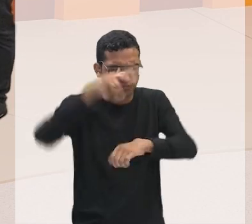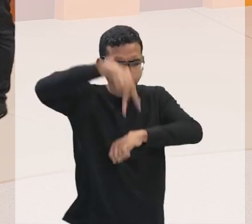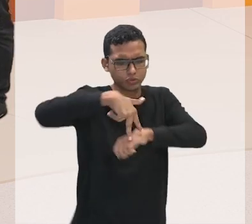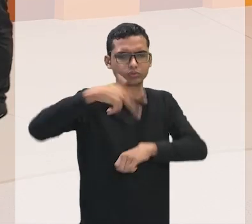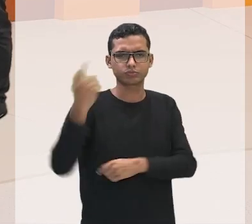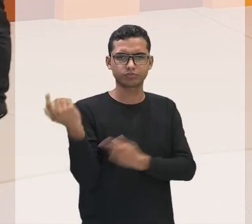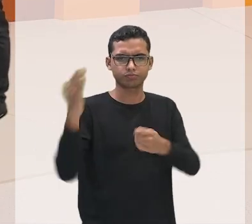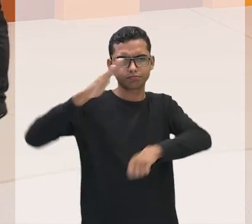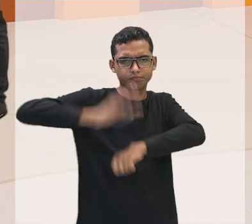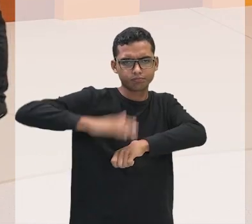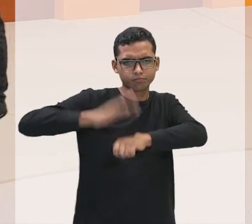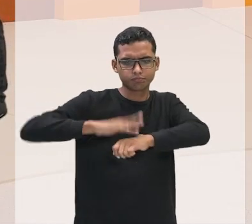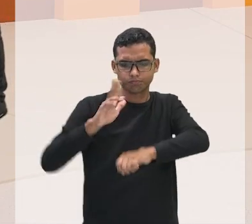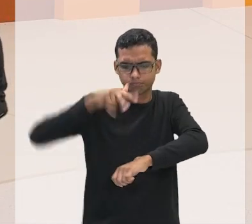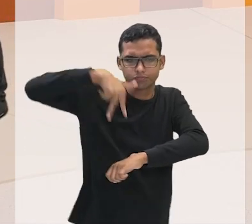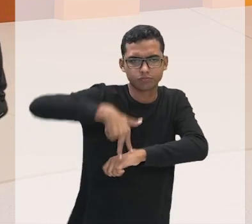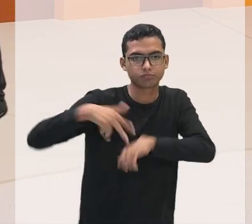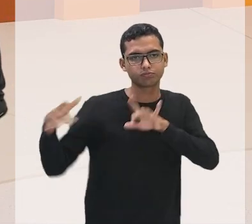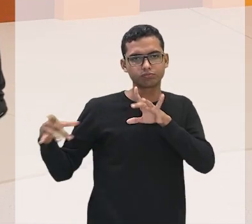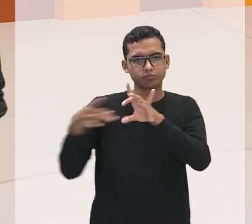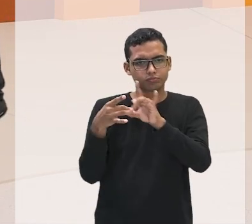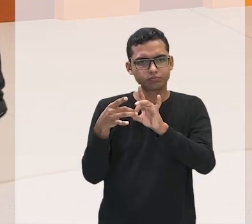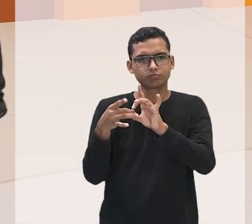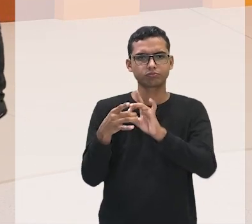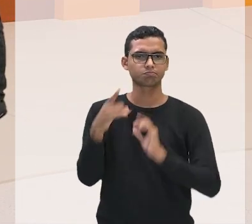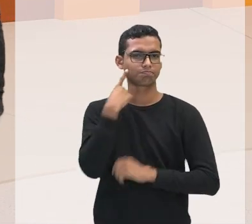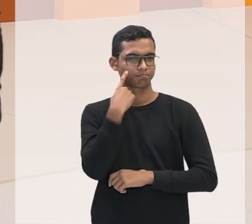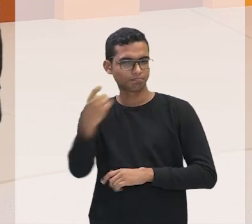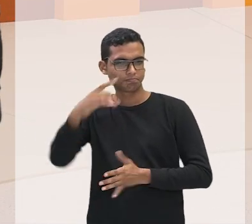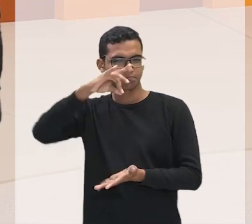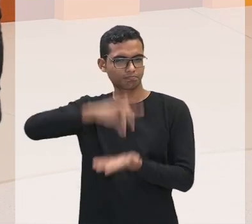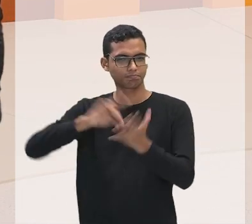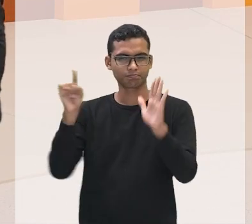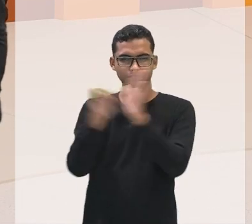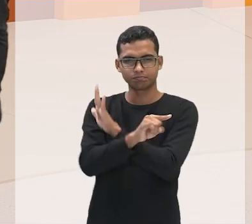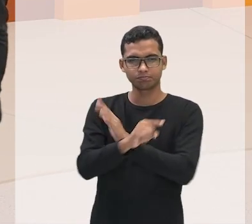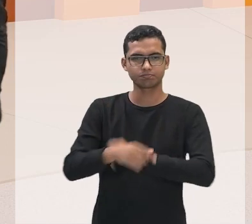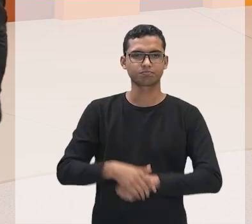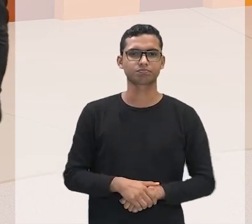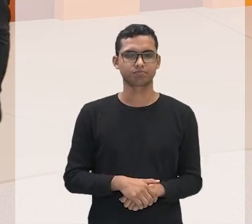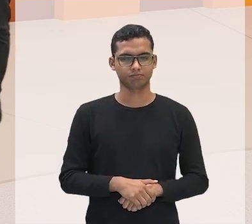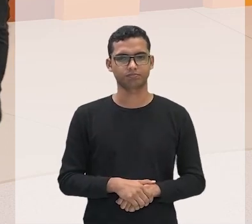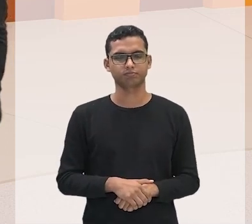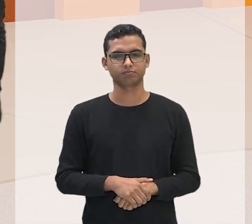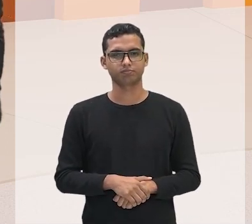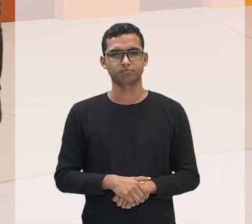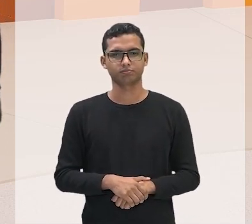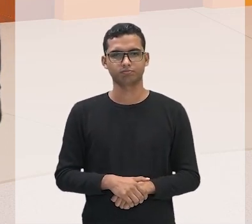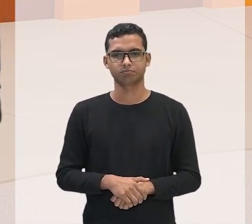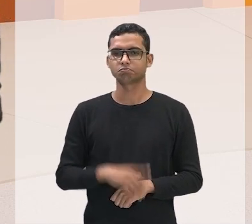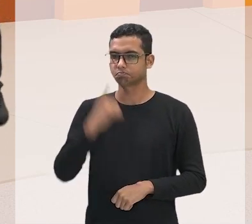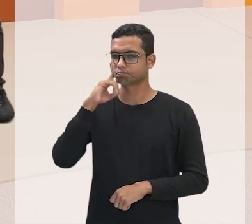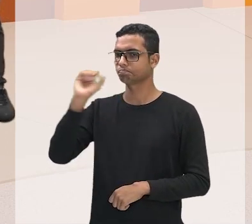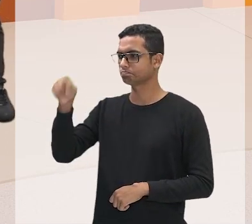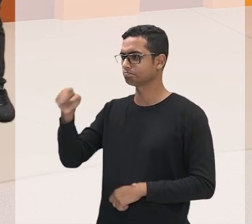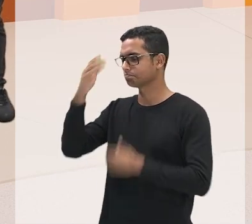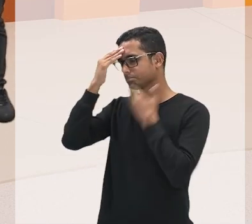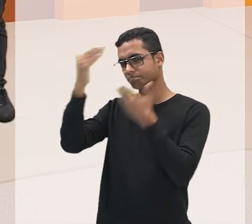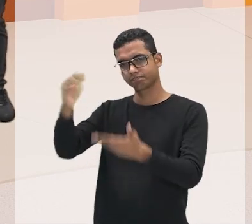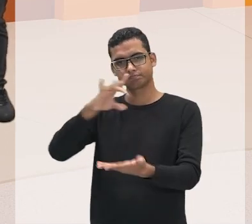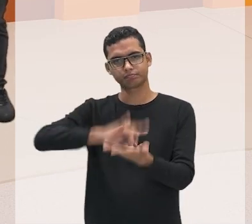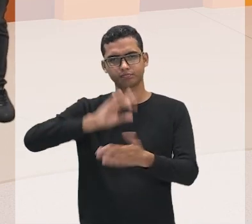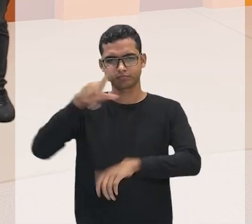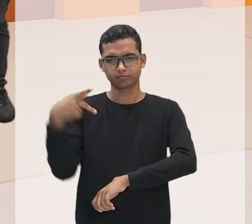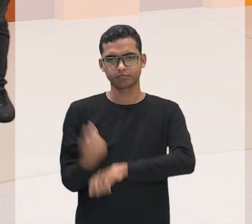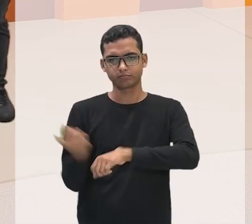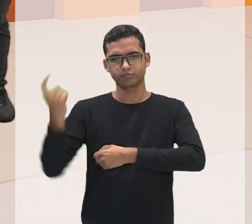estão conectados ali. Muito interessante essa pergunta. Sim, professor. Isso mesmo. Muito obrigado. Daqui a